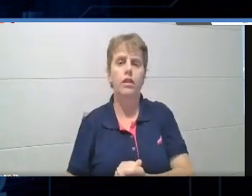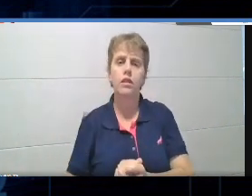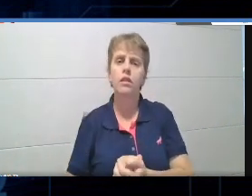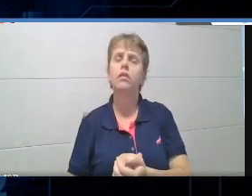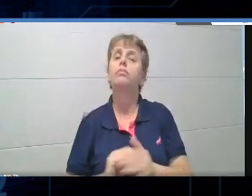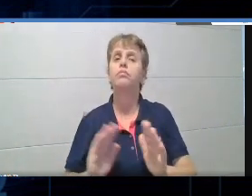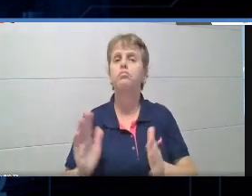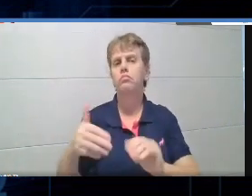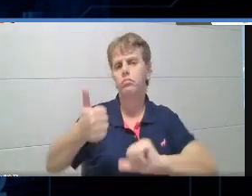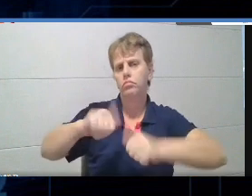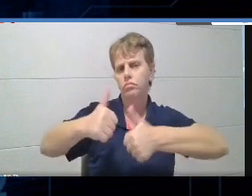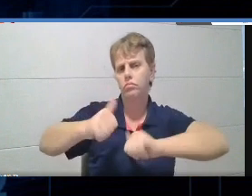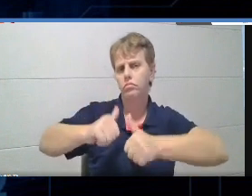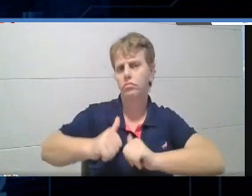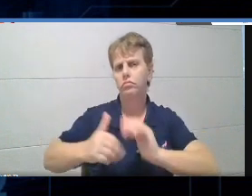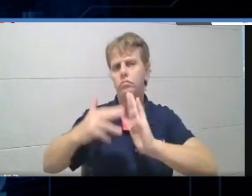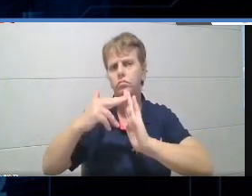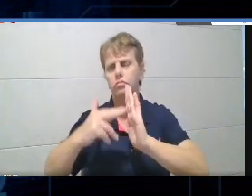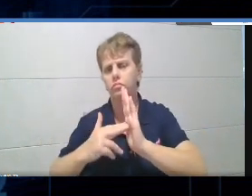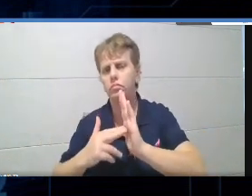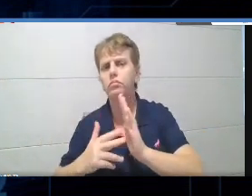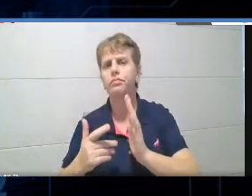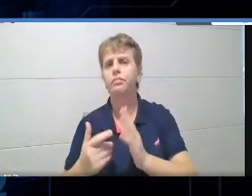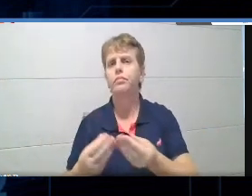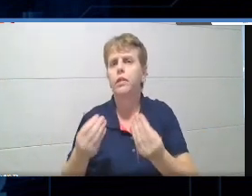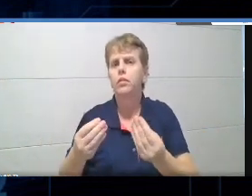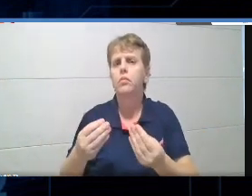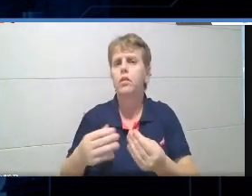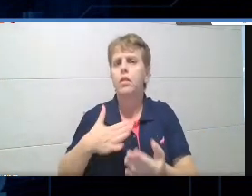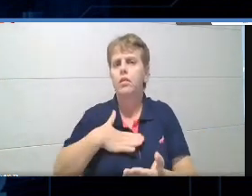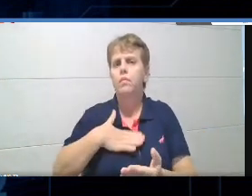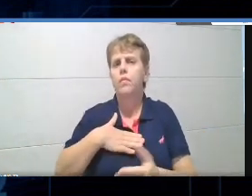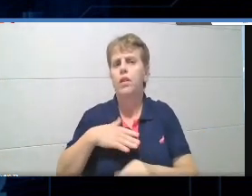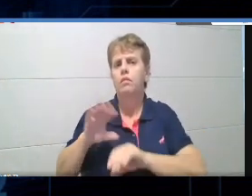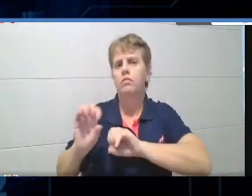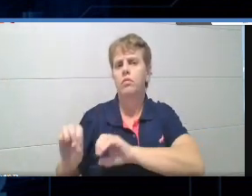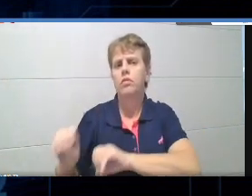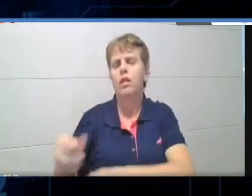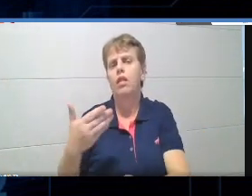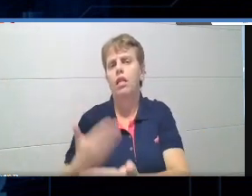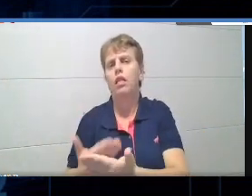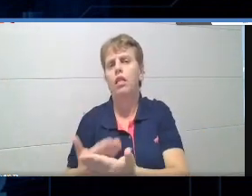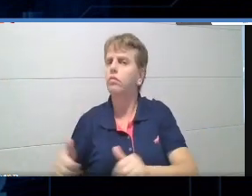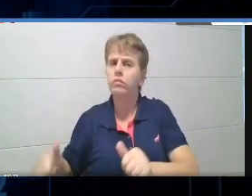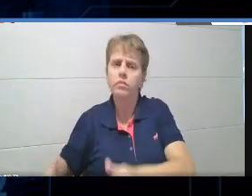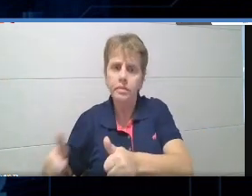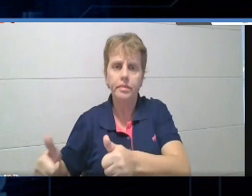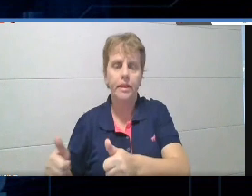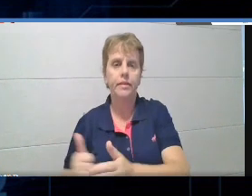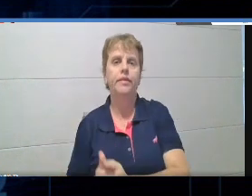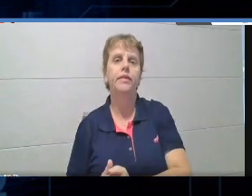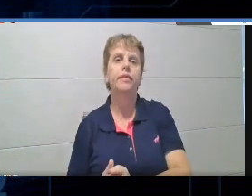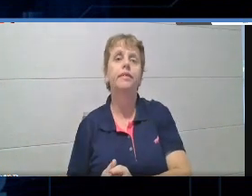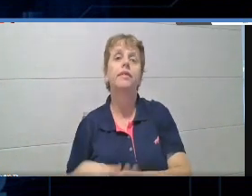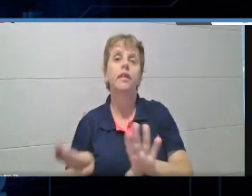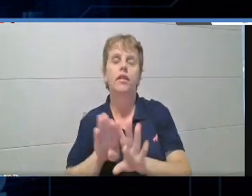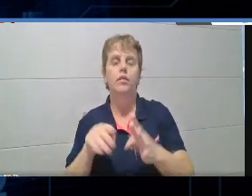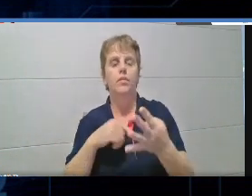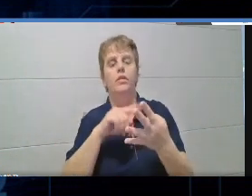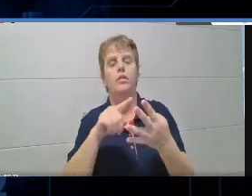A avaliação tornar as minhas aulas mais atrativas. E também vamos falar de quais